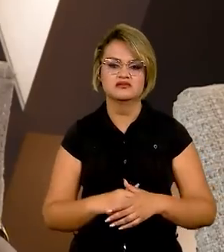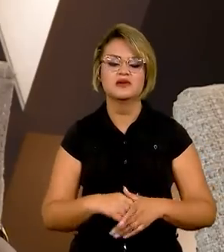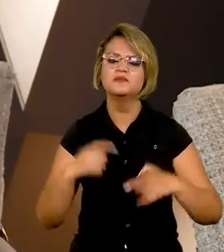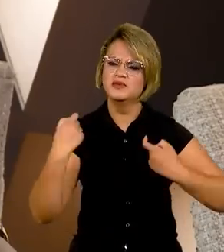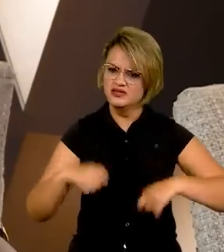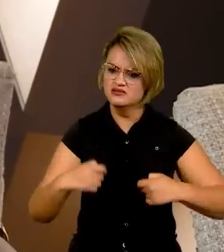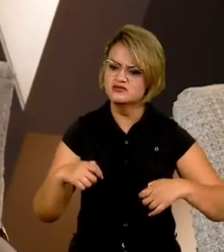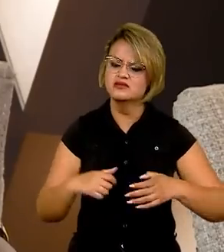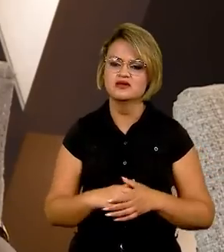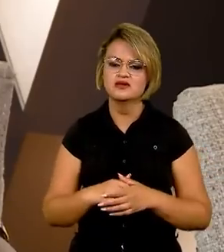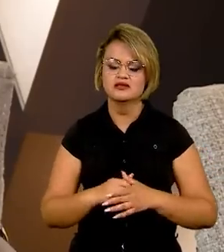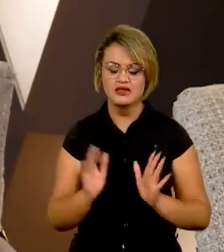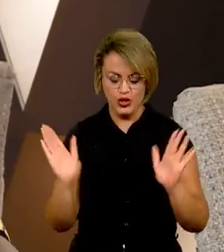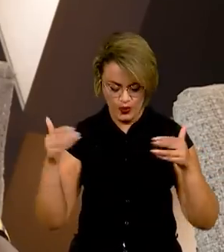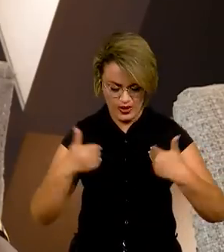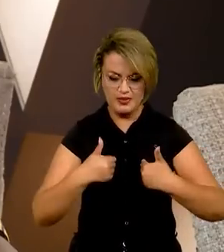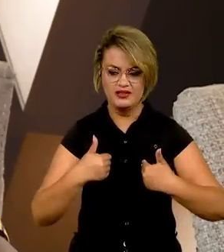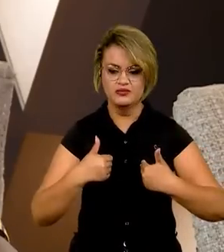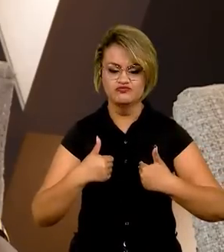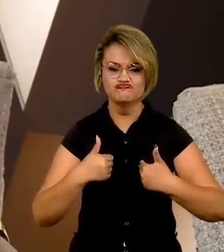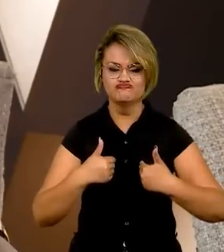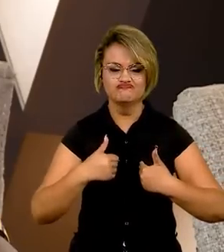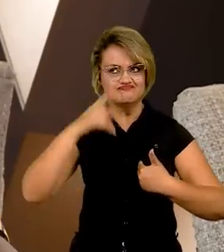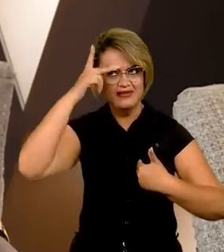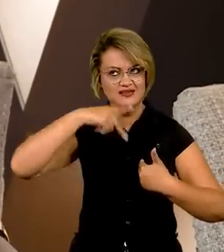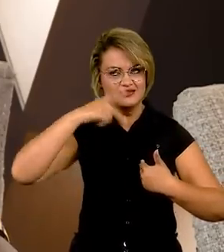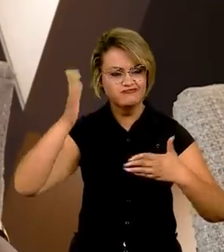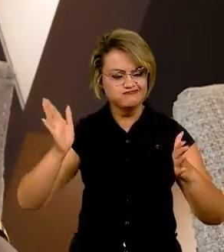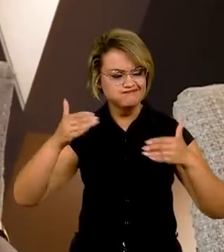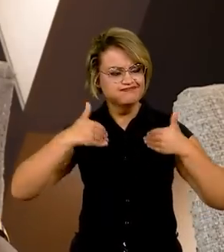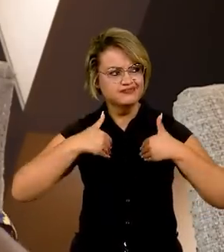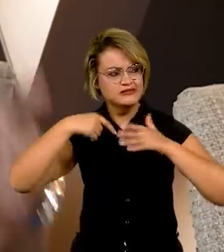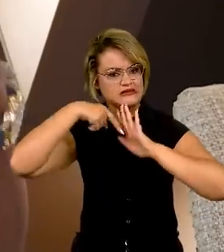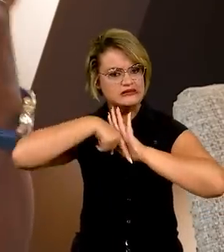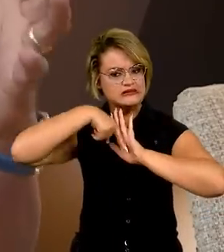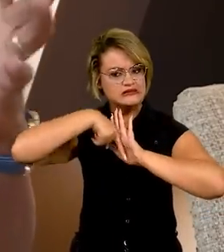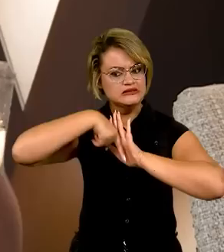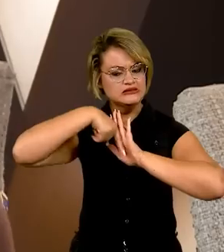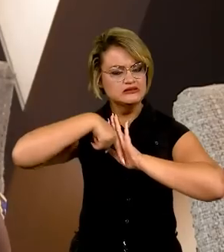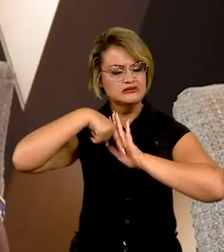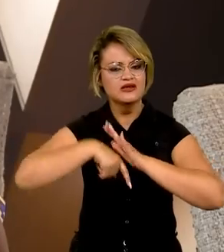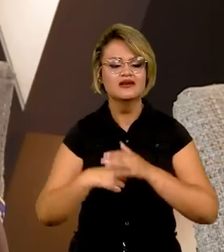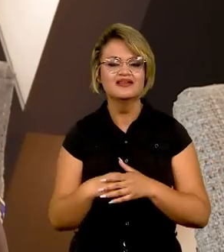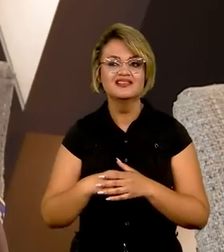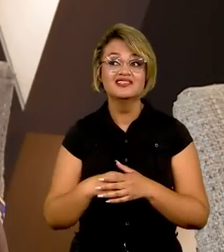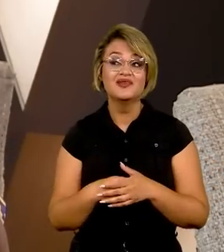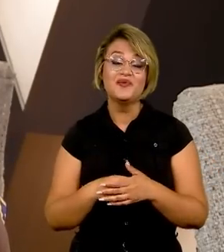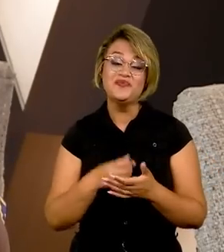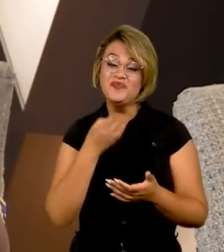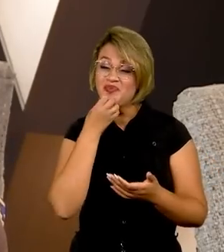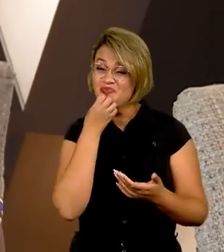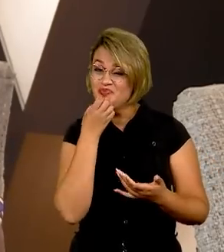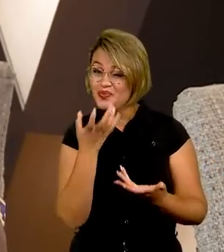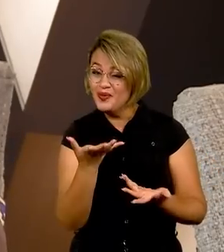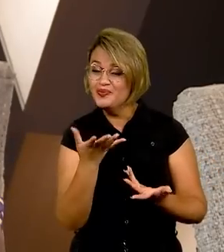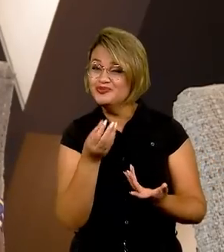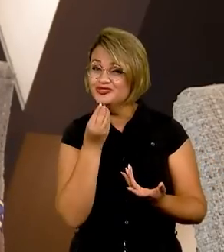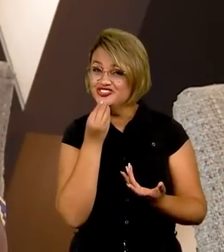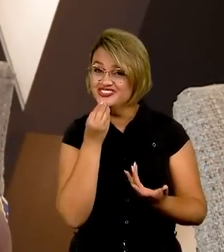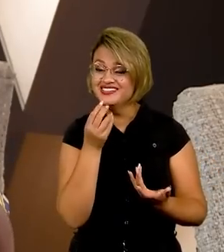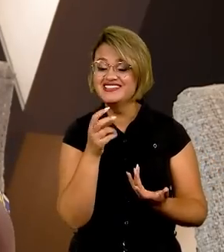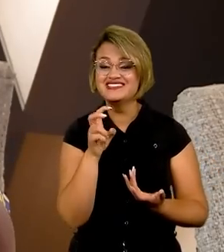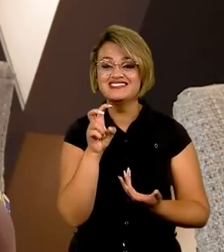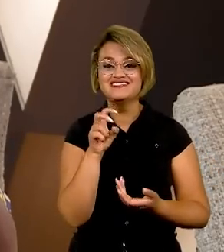olhar para dentro e, quem dera nós, tivéssemos 54